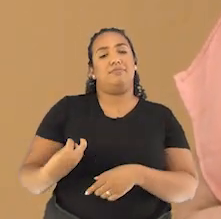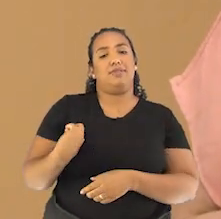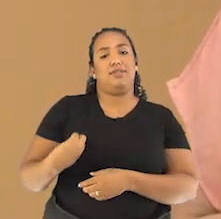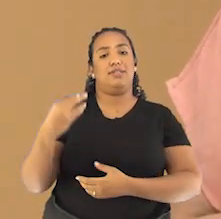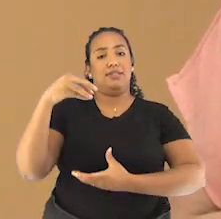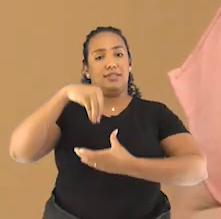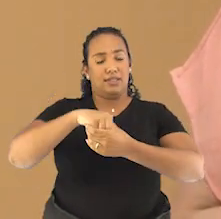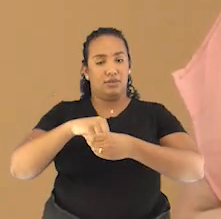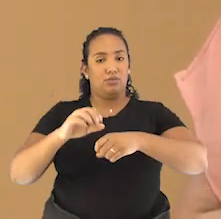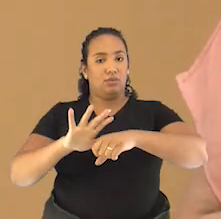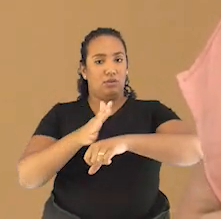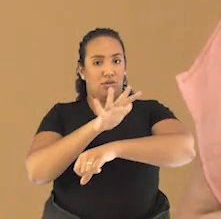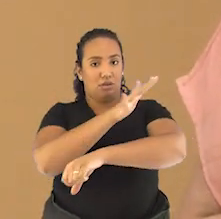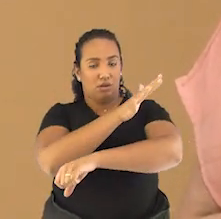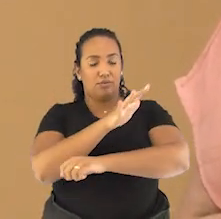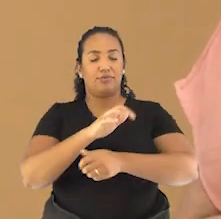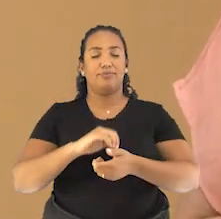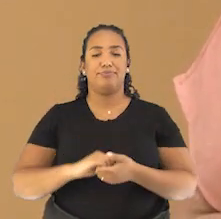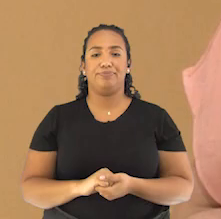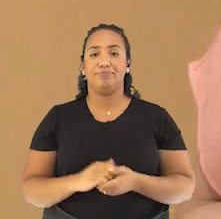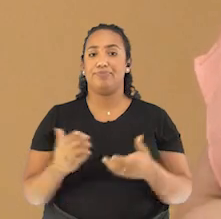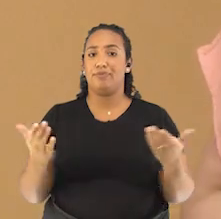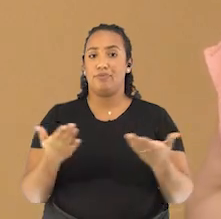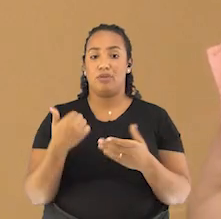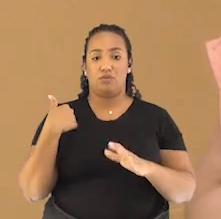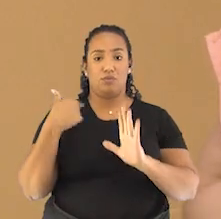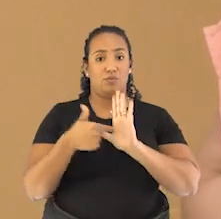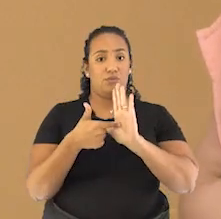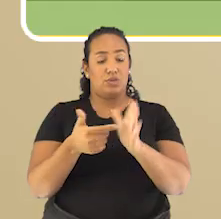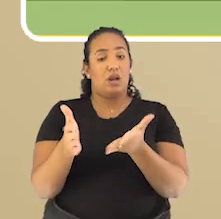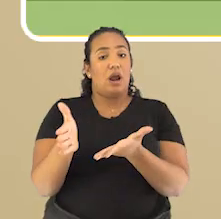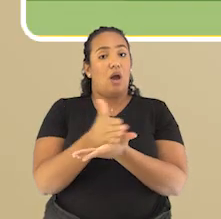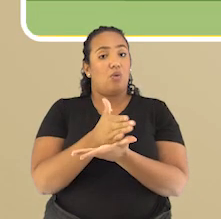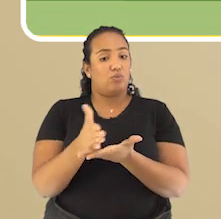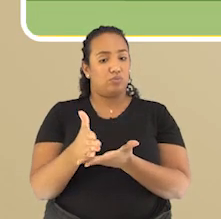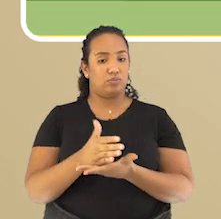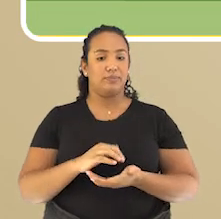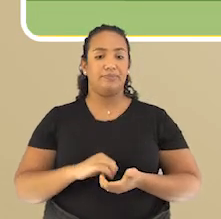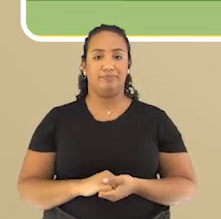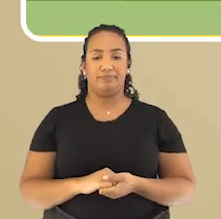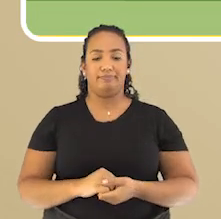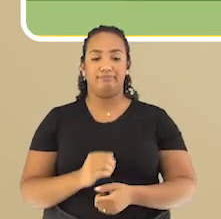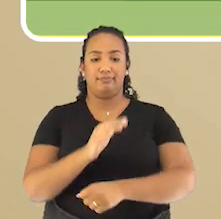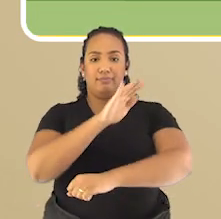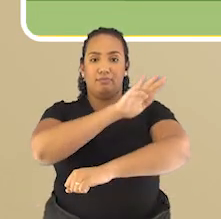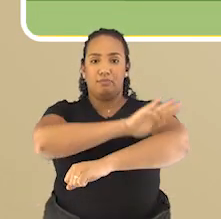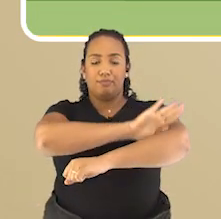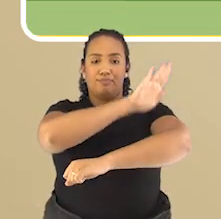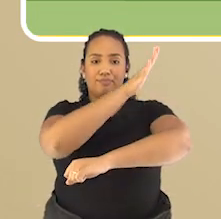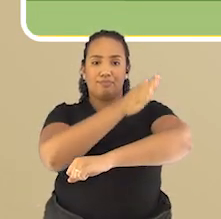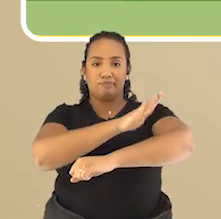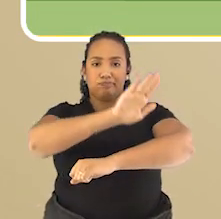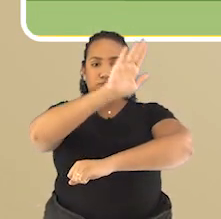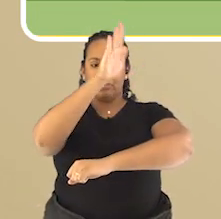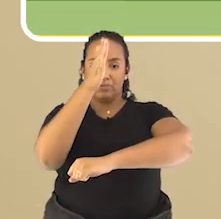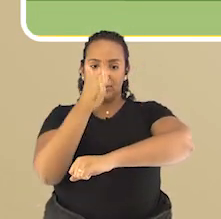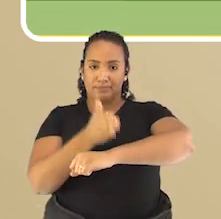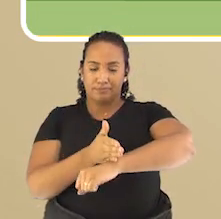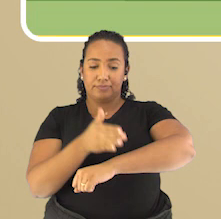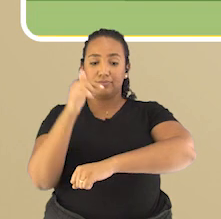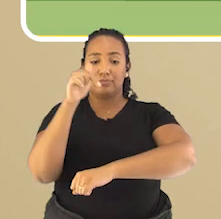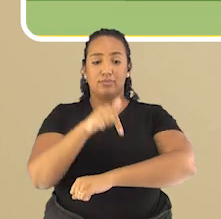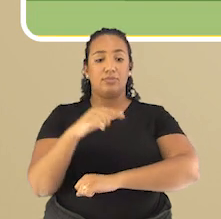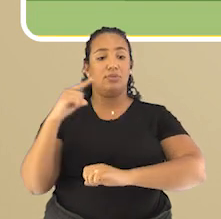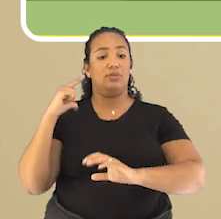Vamos ver agora alguns tipos de relevos diferentes? Montanhas. Formam um tipo de relevo que tem por